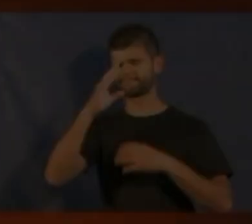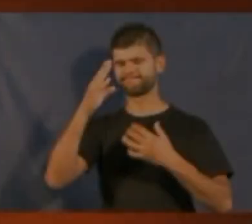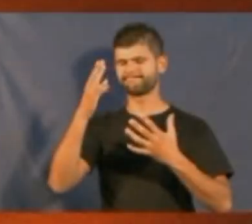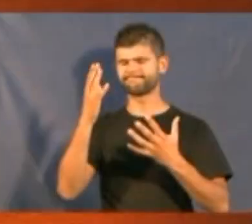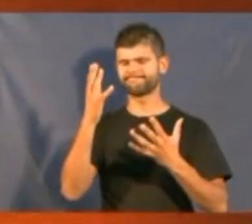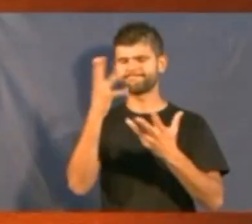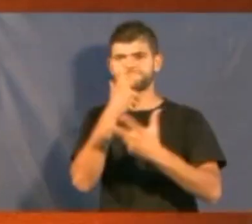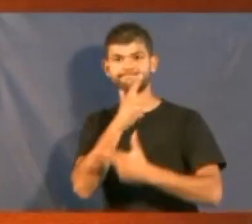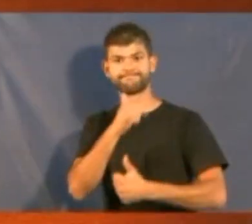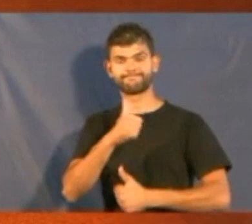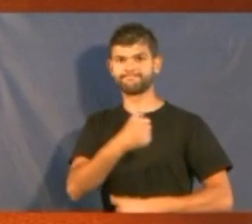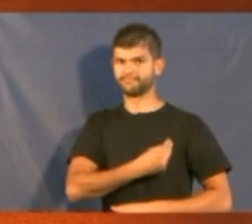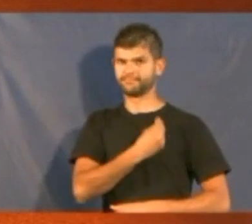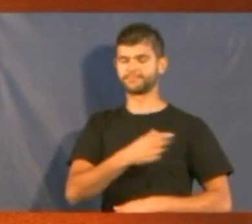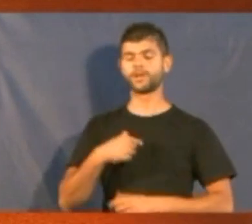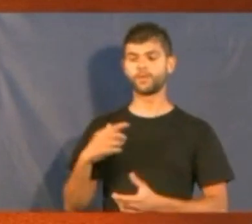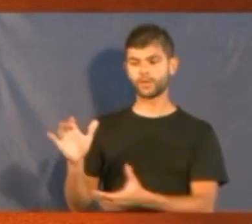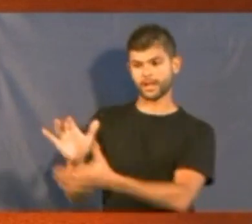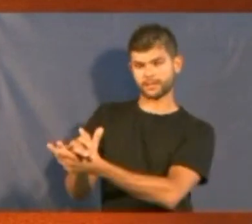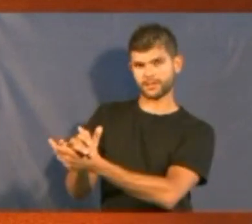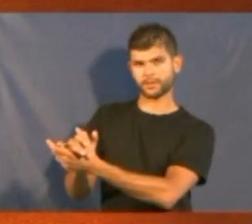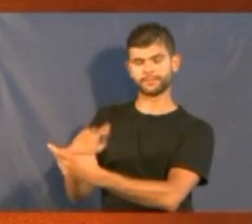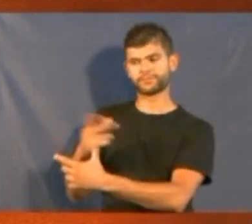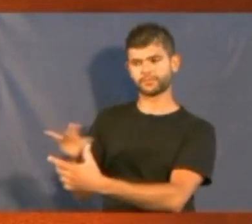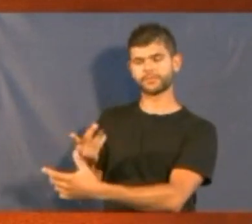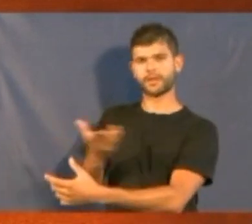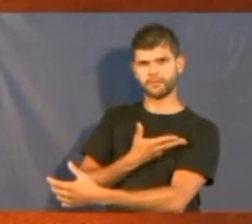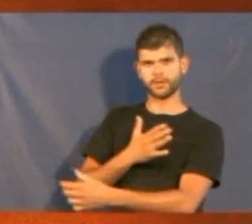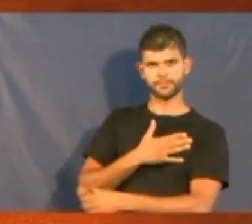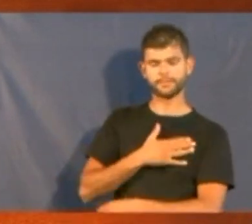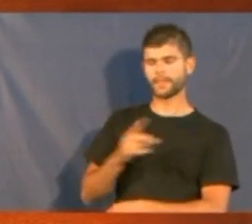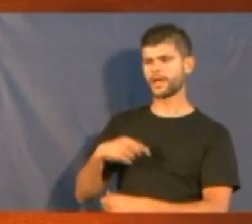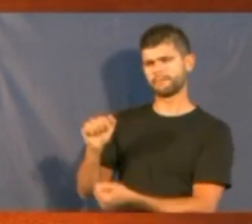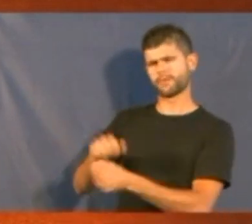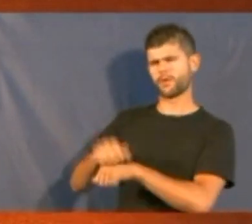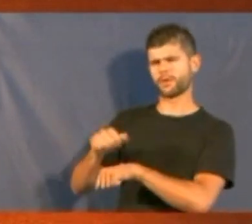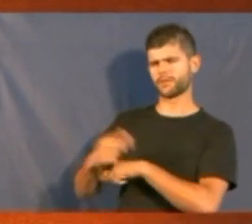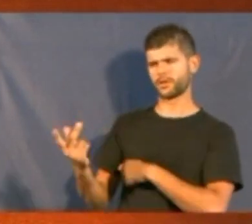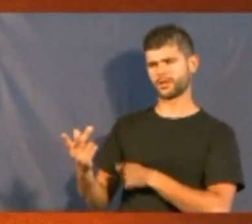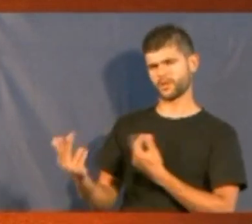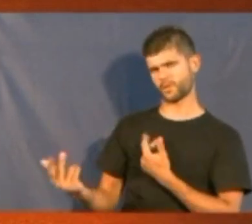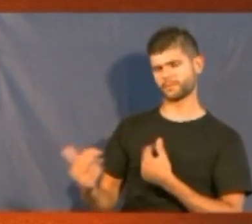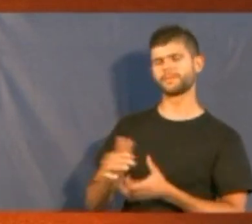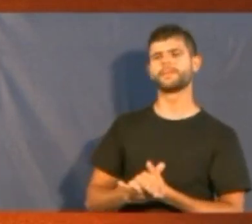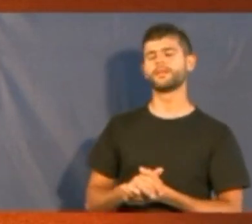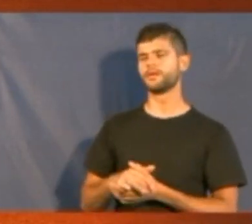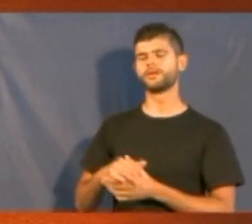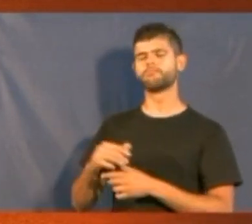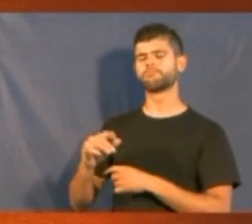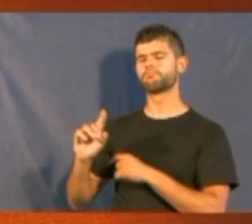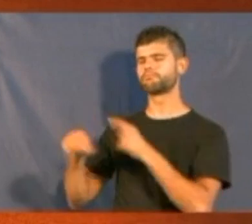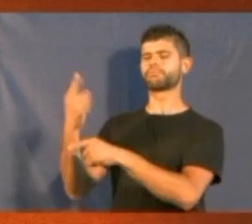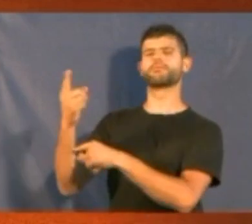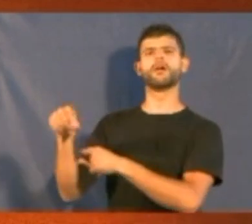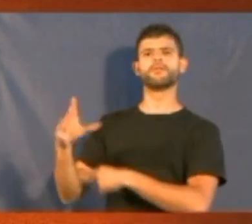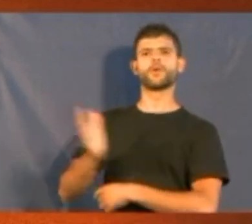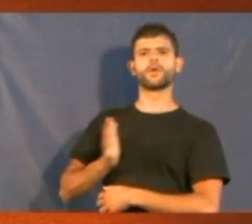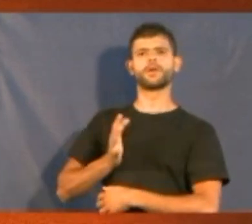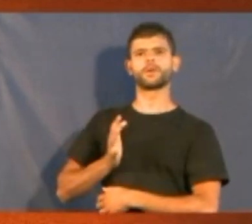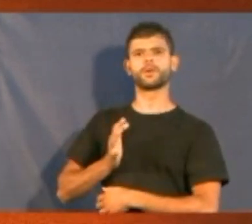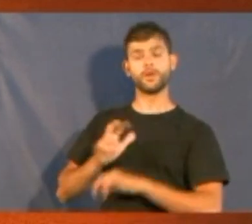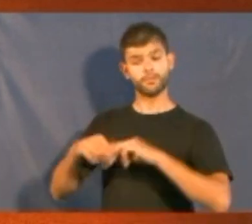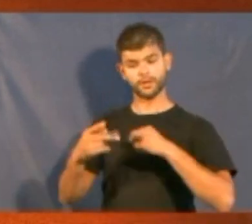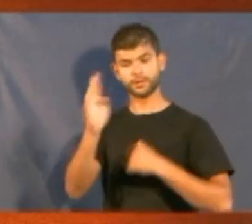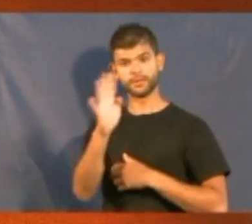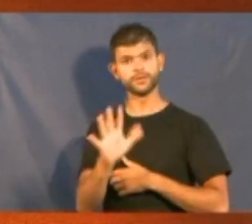Um casal amigo nosso era pobre, como eu. De repente ficou rico, porque no Brasil acontecia isso.